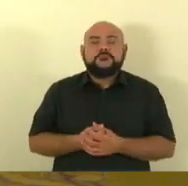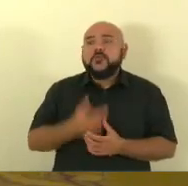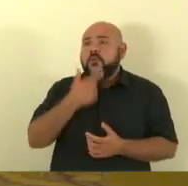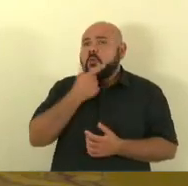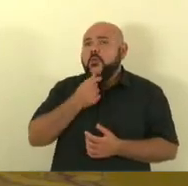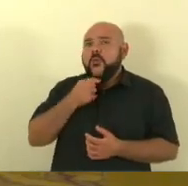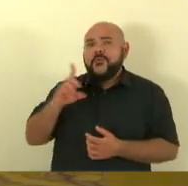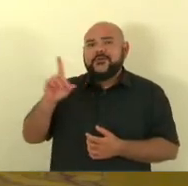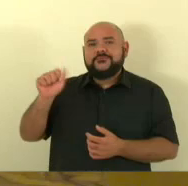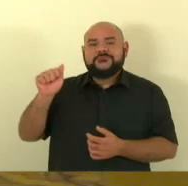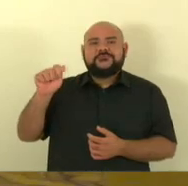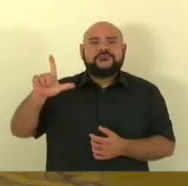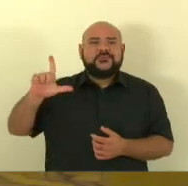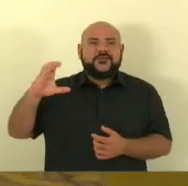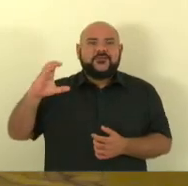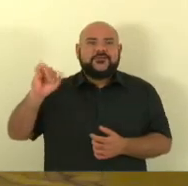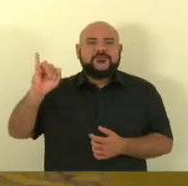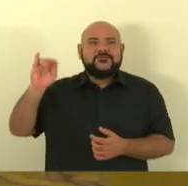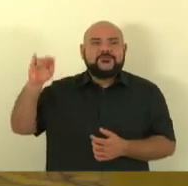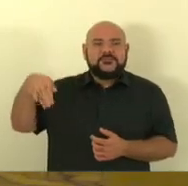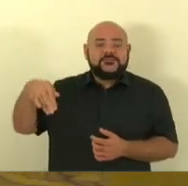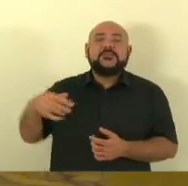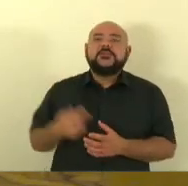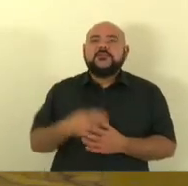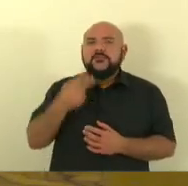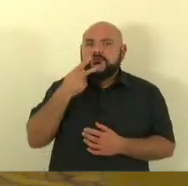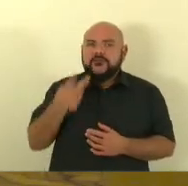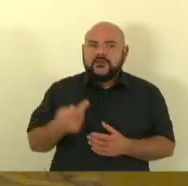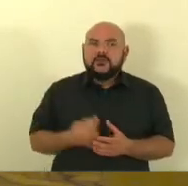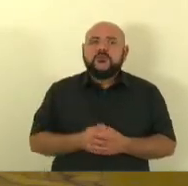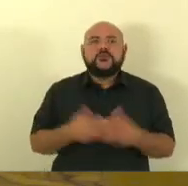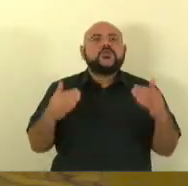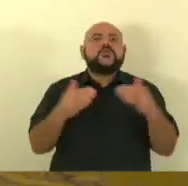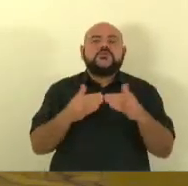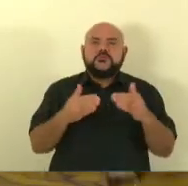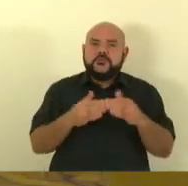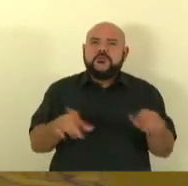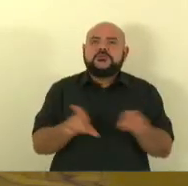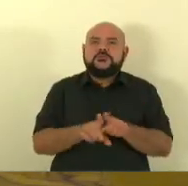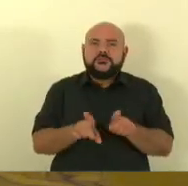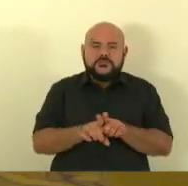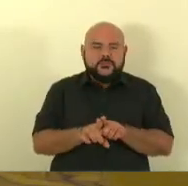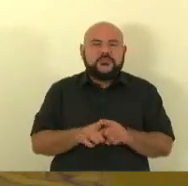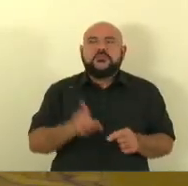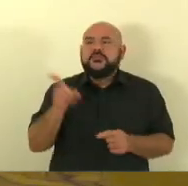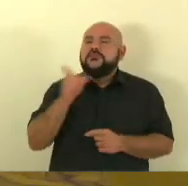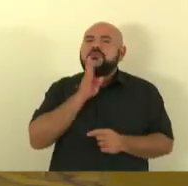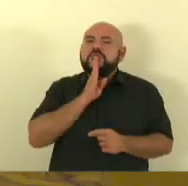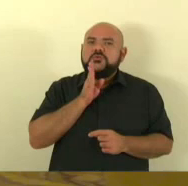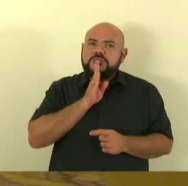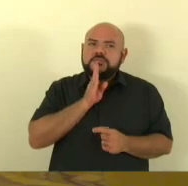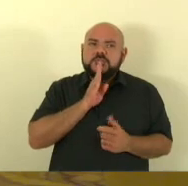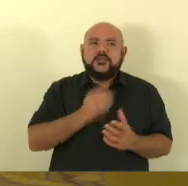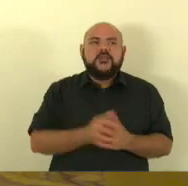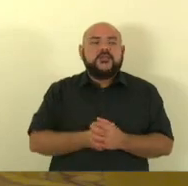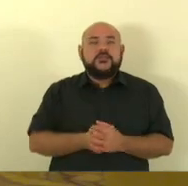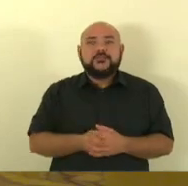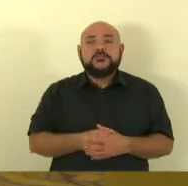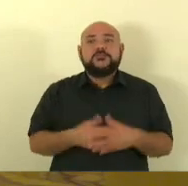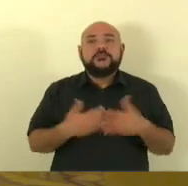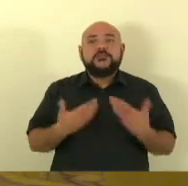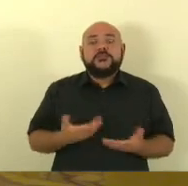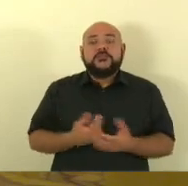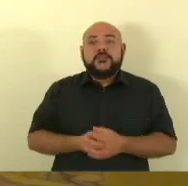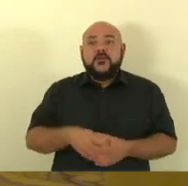fazendo um pedido nessa direção que é o superintendente que conhece a realidade da nossa perícia da nossa